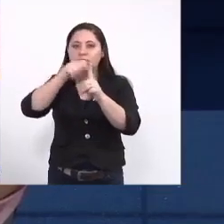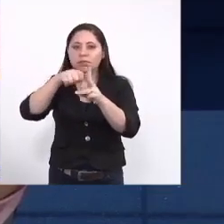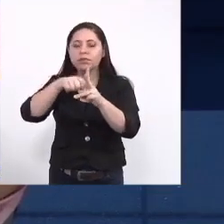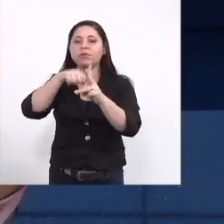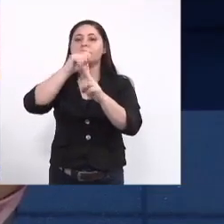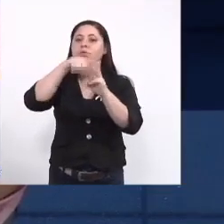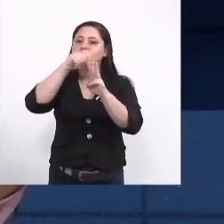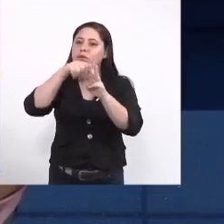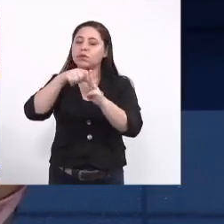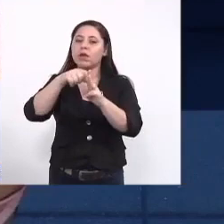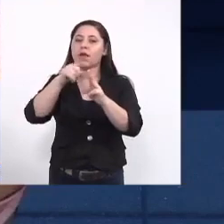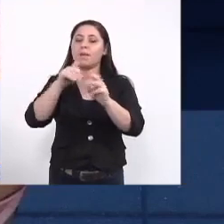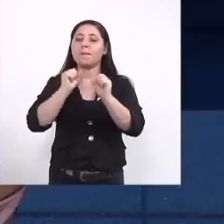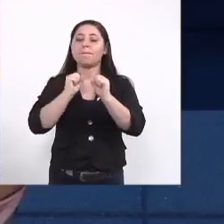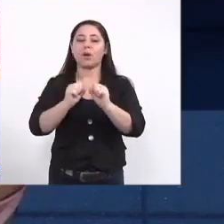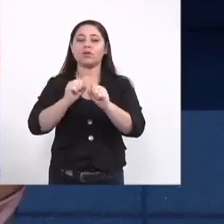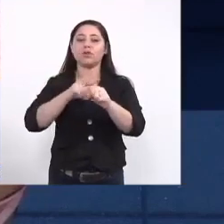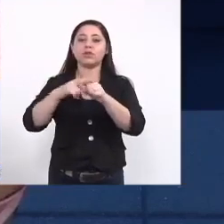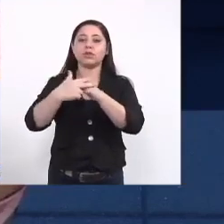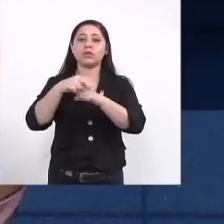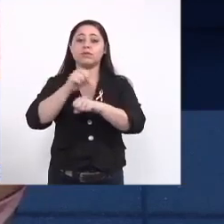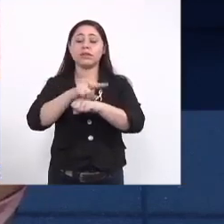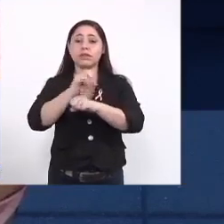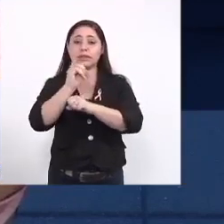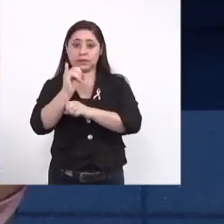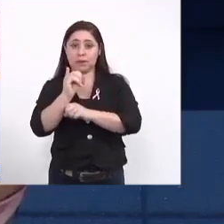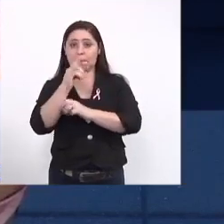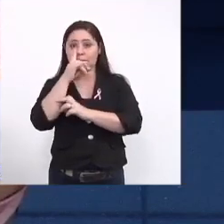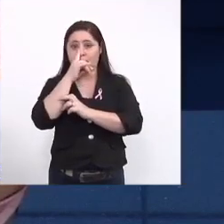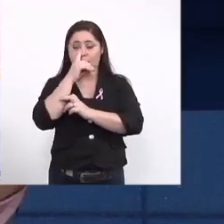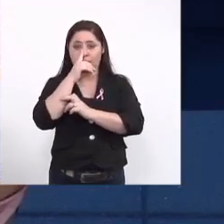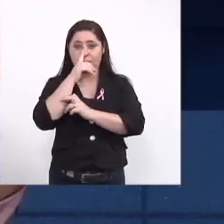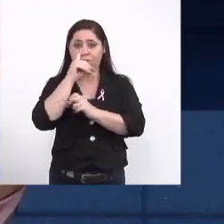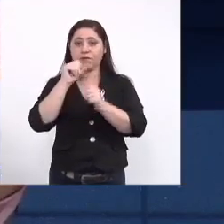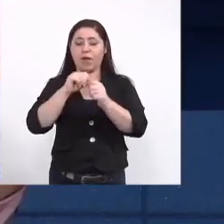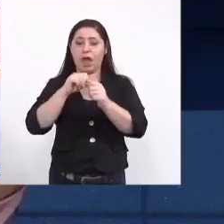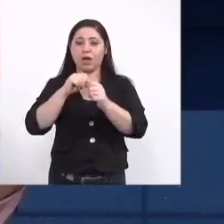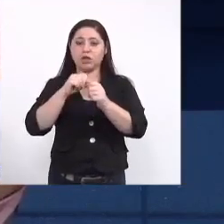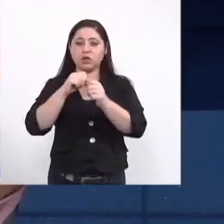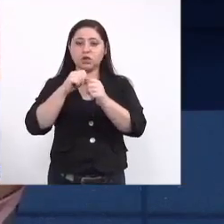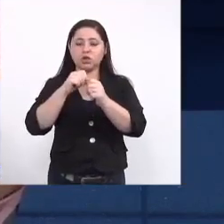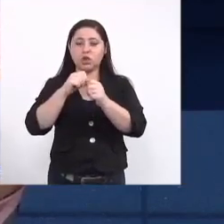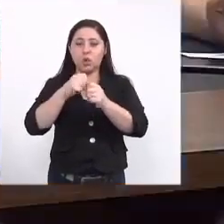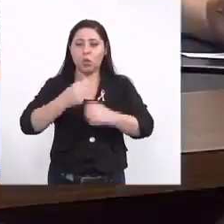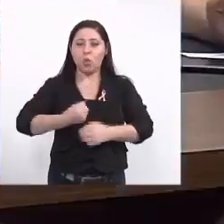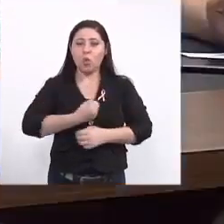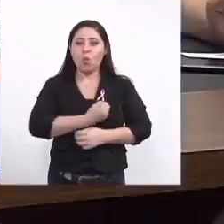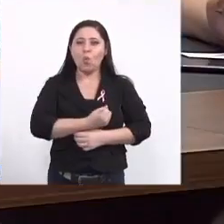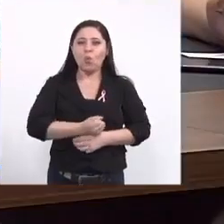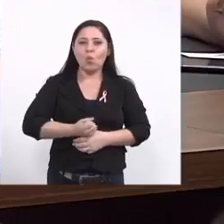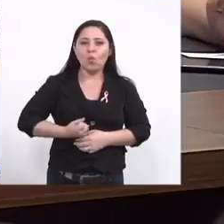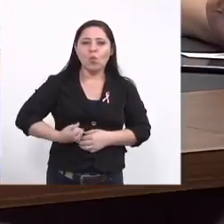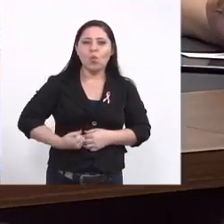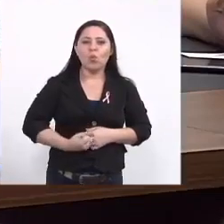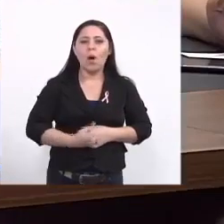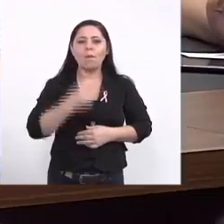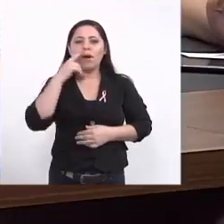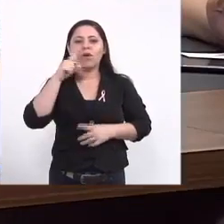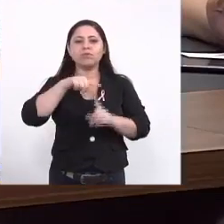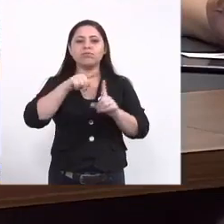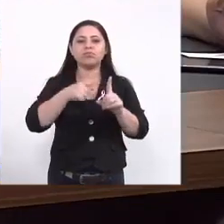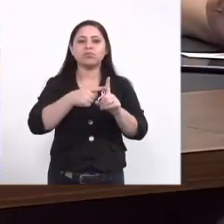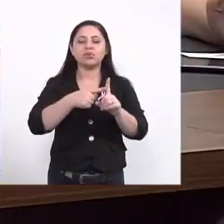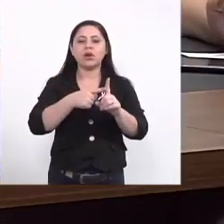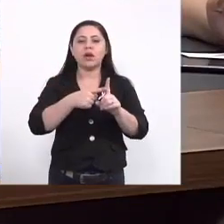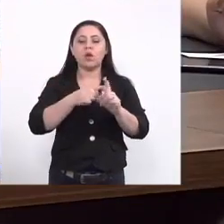possivelmente e se a mãe fizer ultrassom regularmente bem preconizado também consegue fazer o